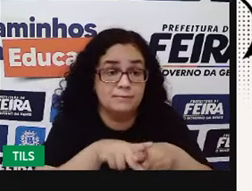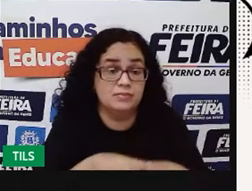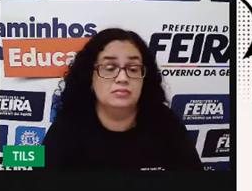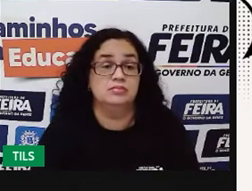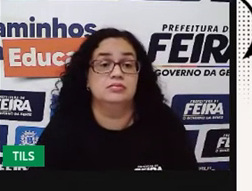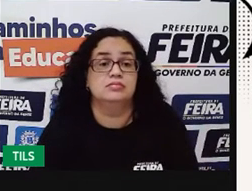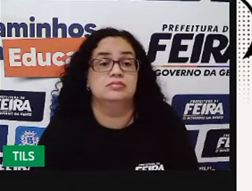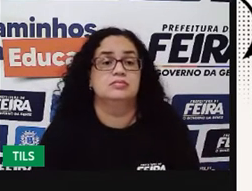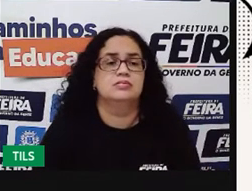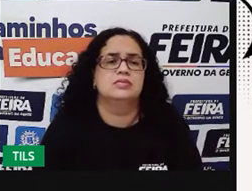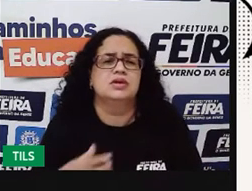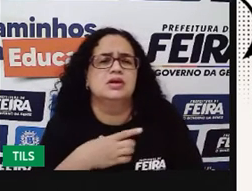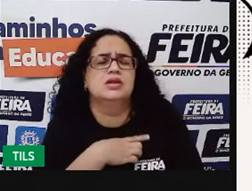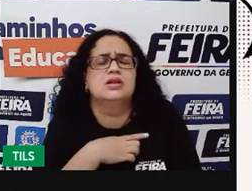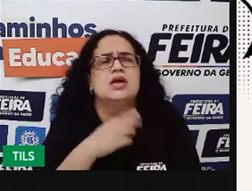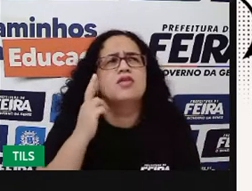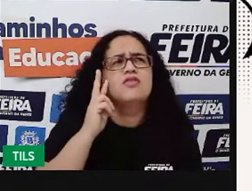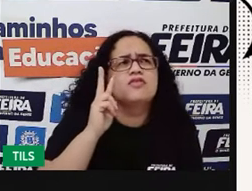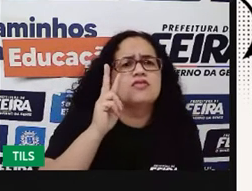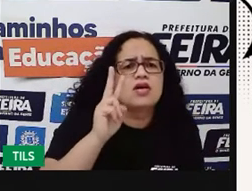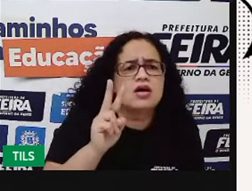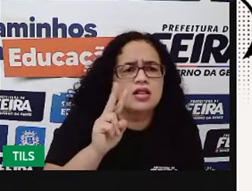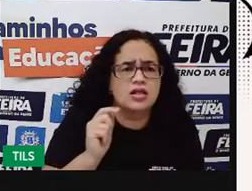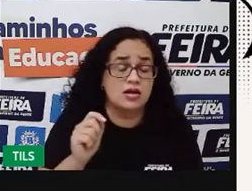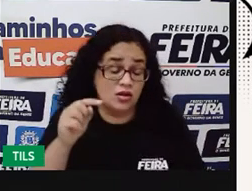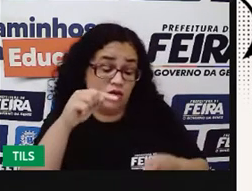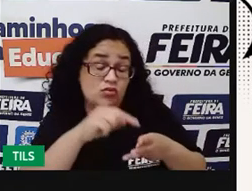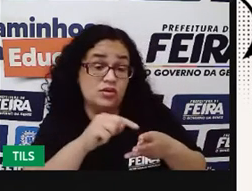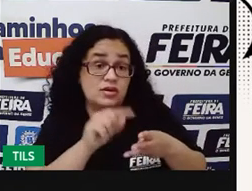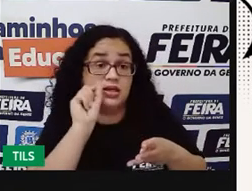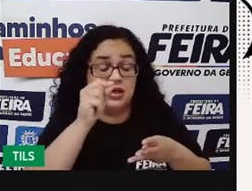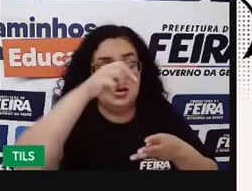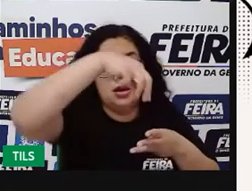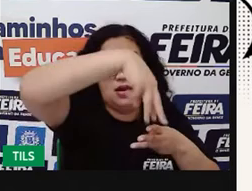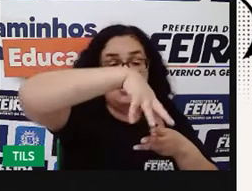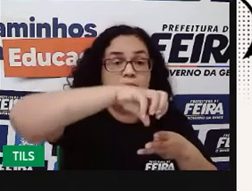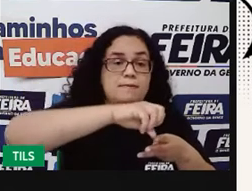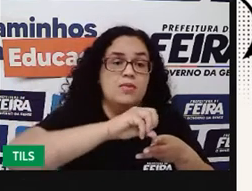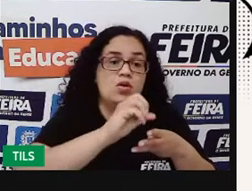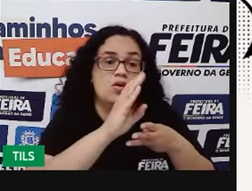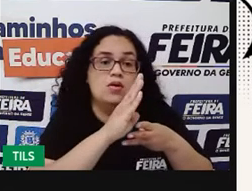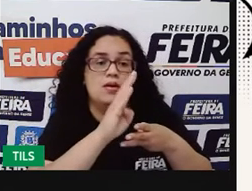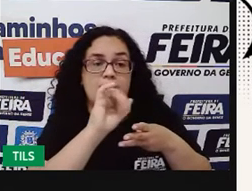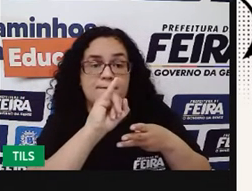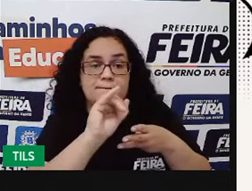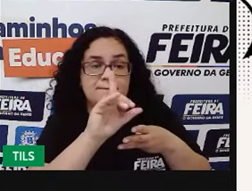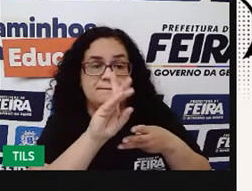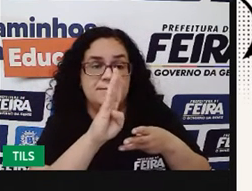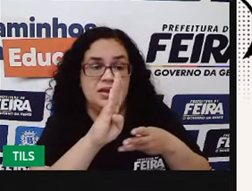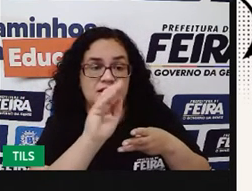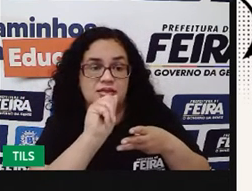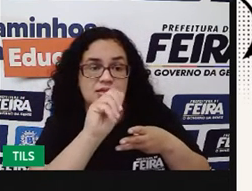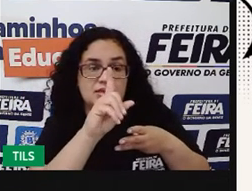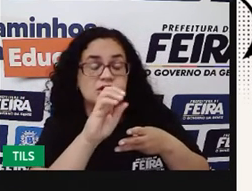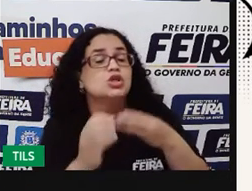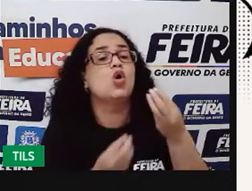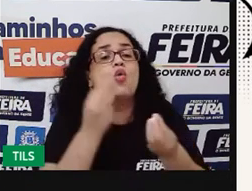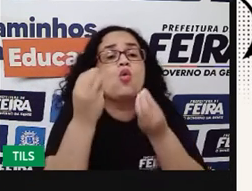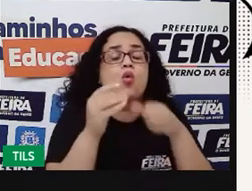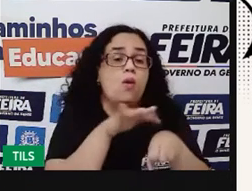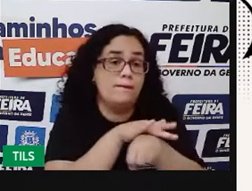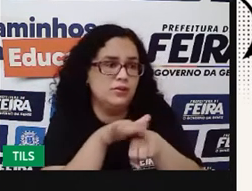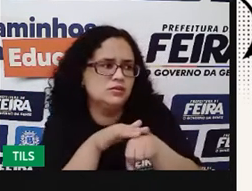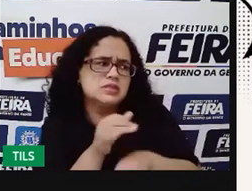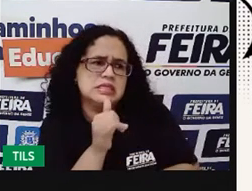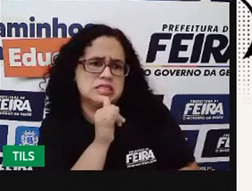adoecimento. Então, quando a gente vai falar do indicador morbidade, a gente está falando de como doença, uma doença